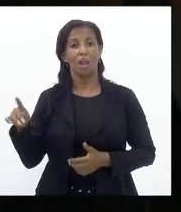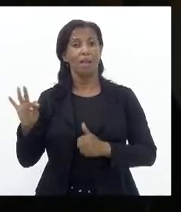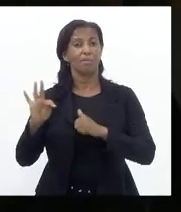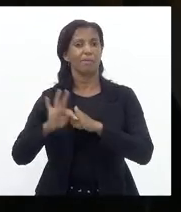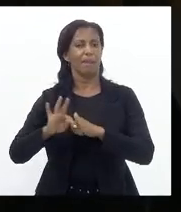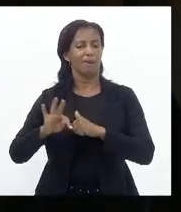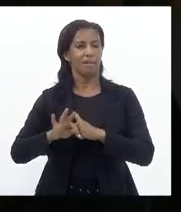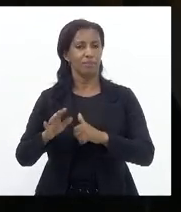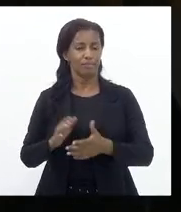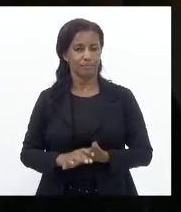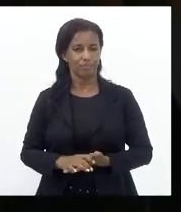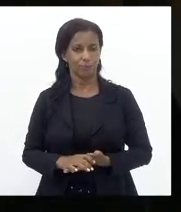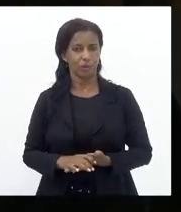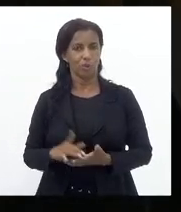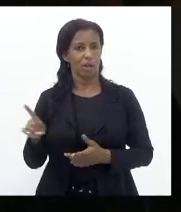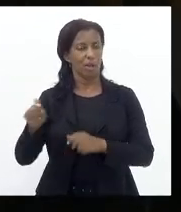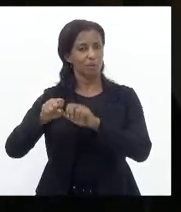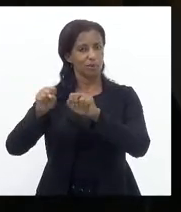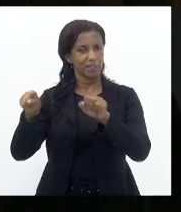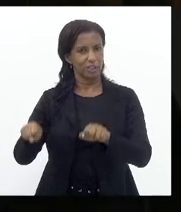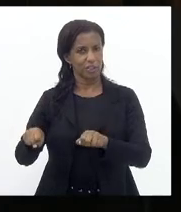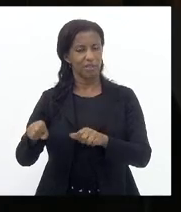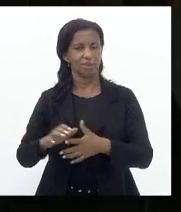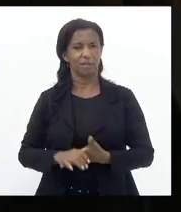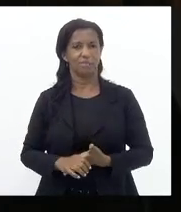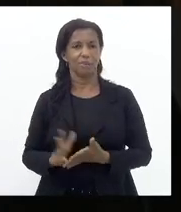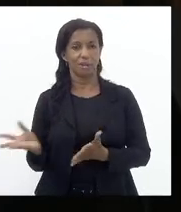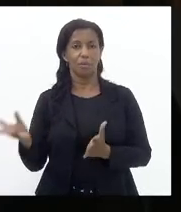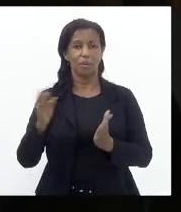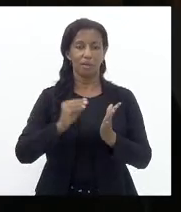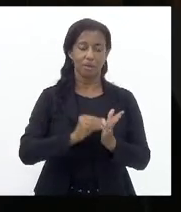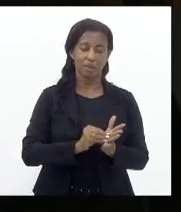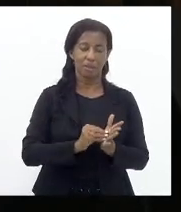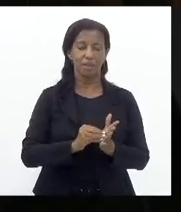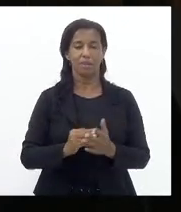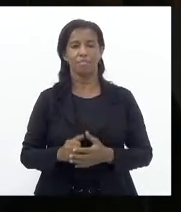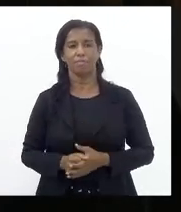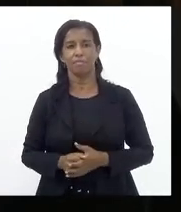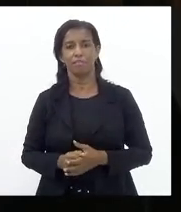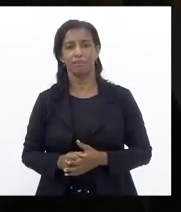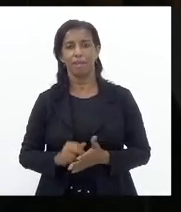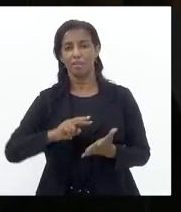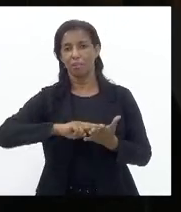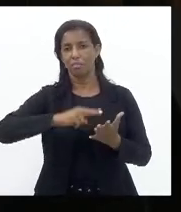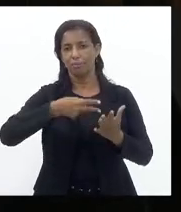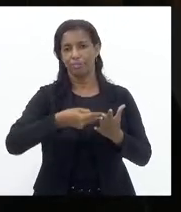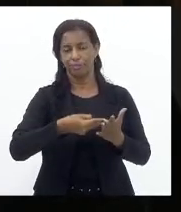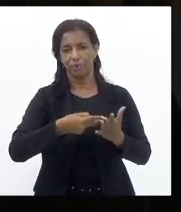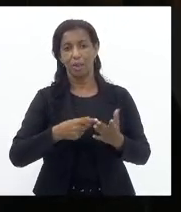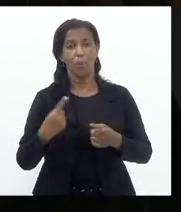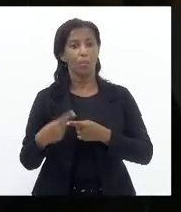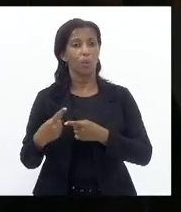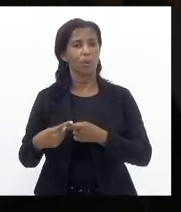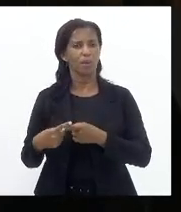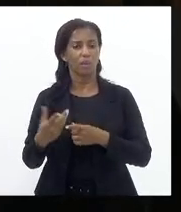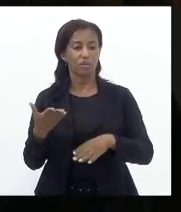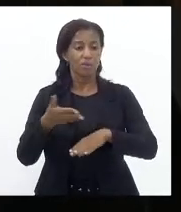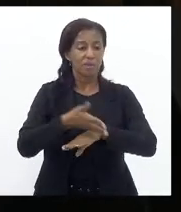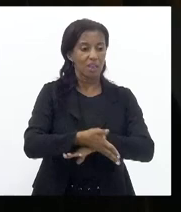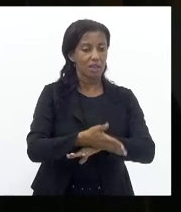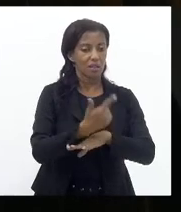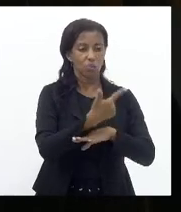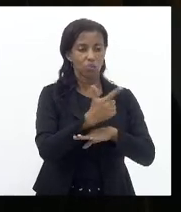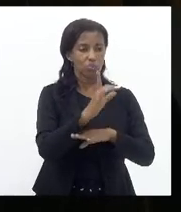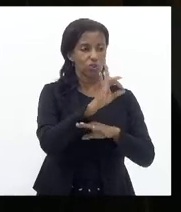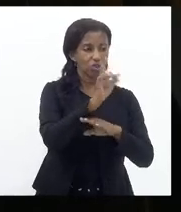Do sistema Então inserir Talvez Essa alteração Porque você entra Não tem data